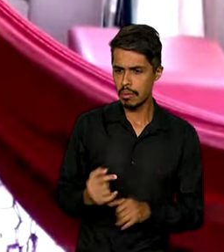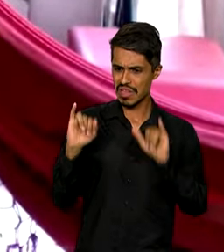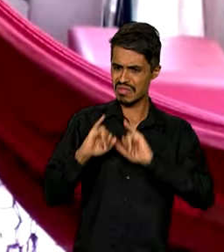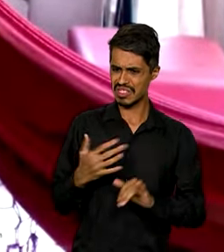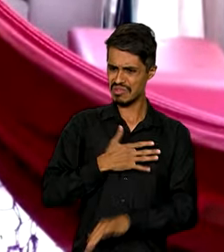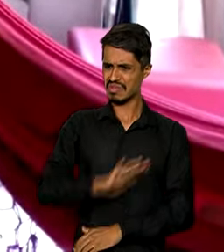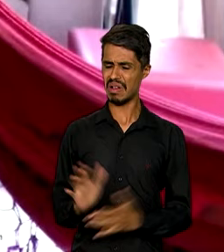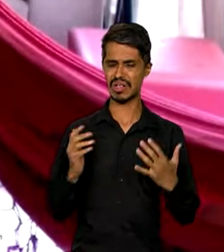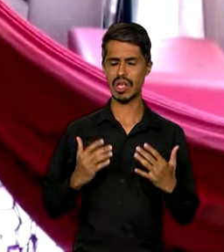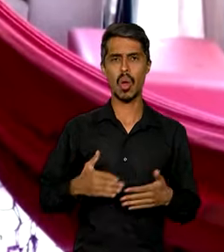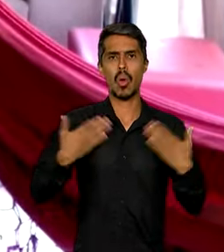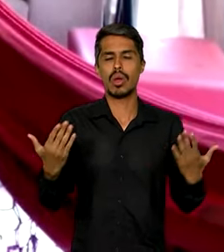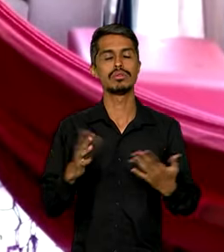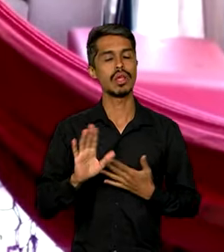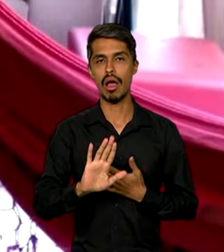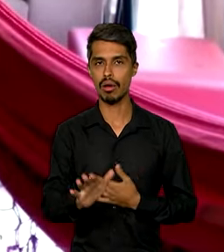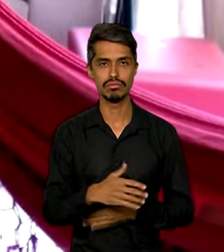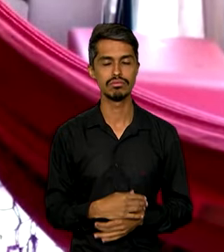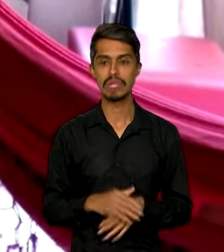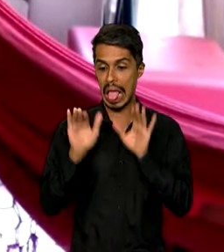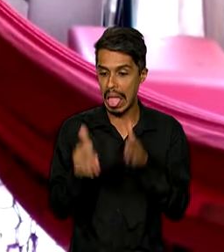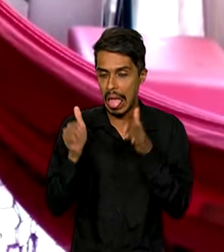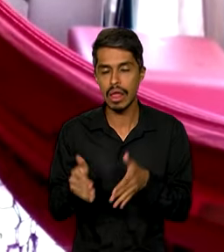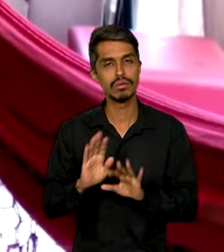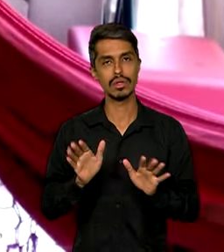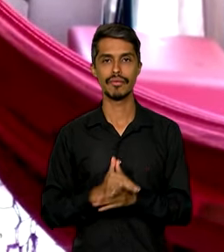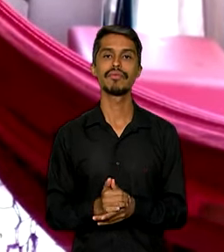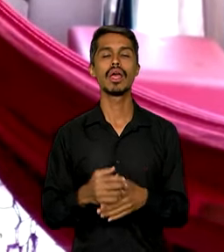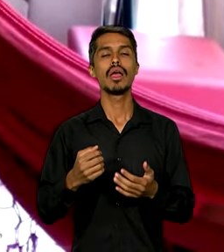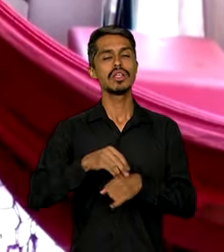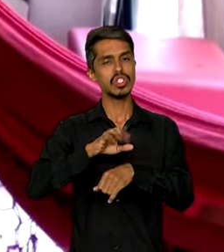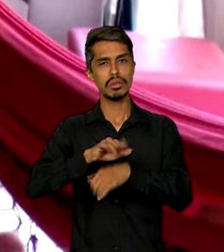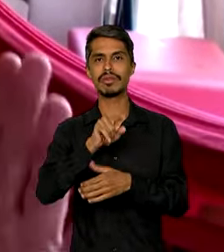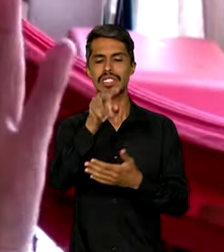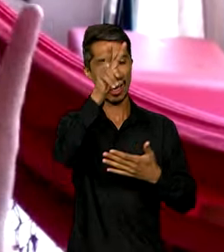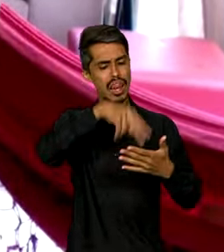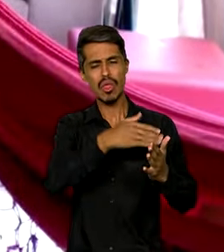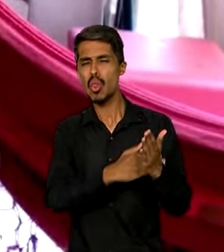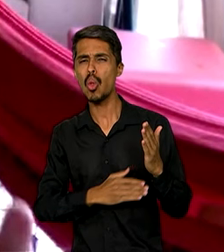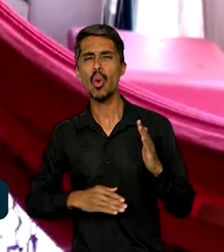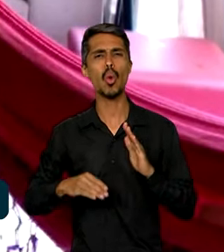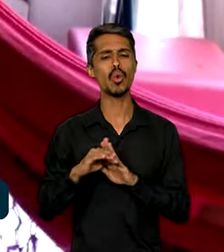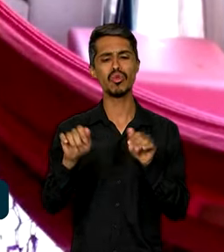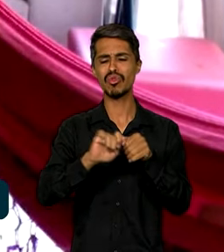gosta, entende? Então, essas dicas de véspera são dicas mais para deixá-los